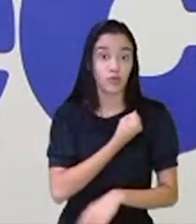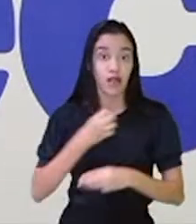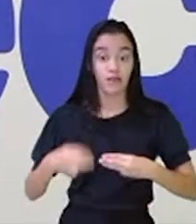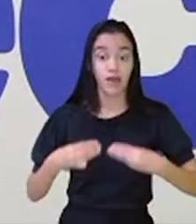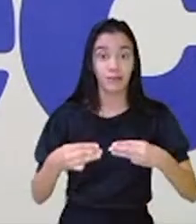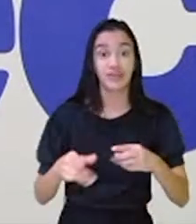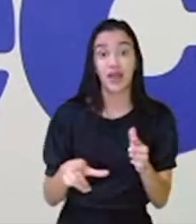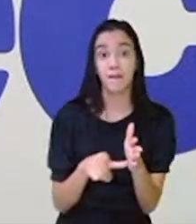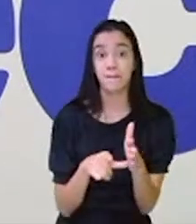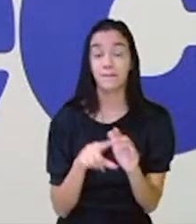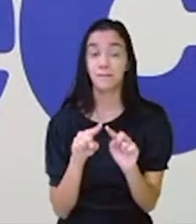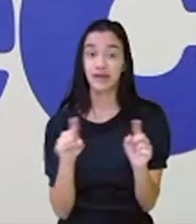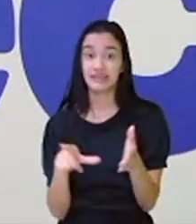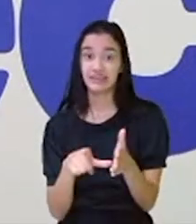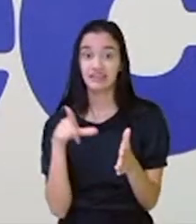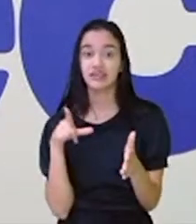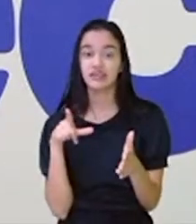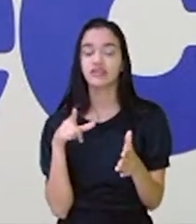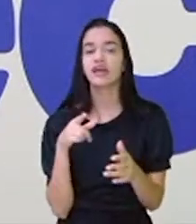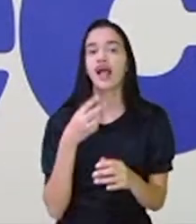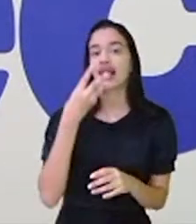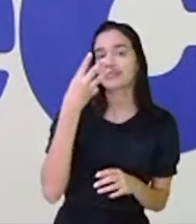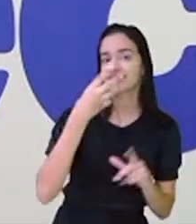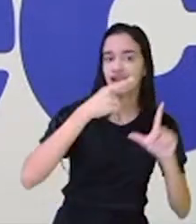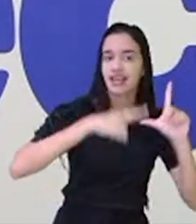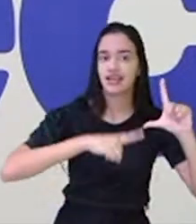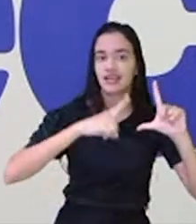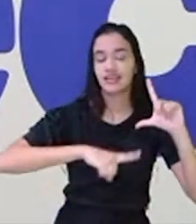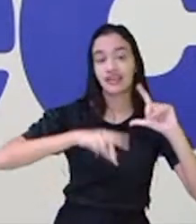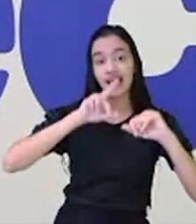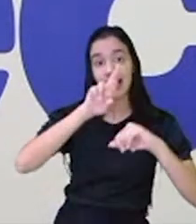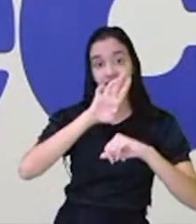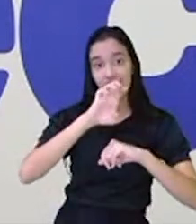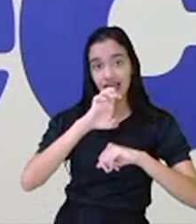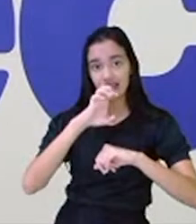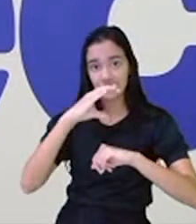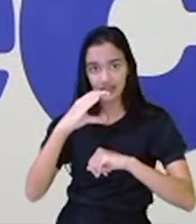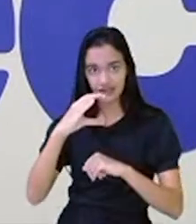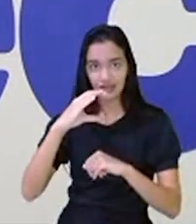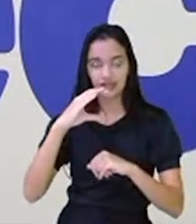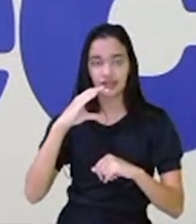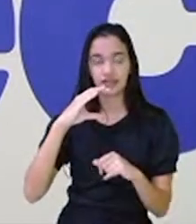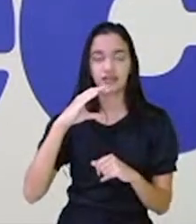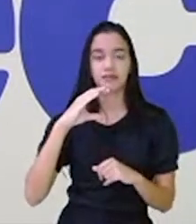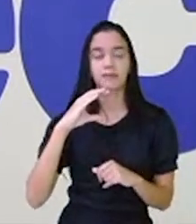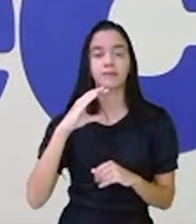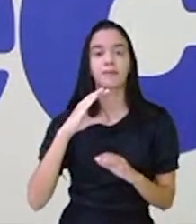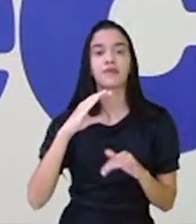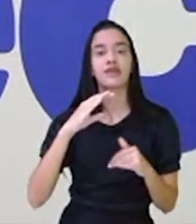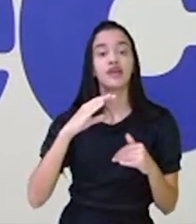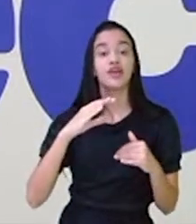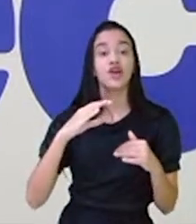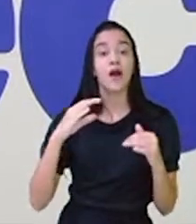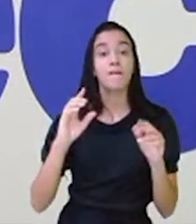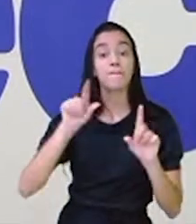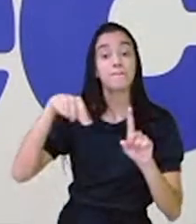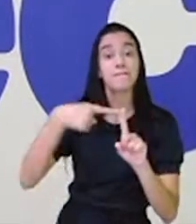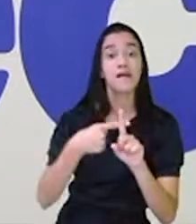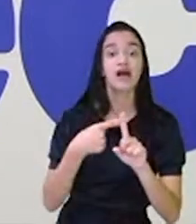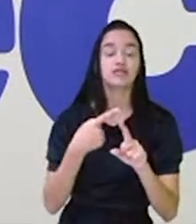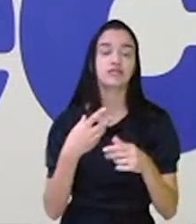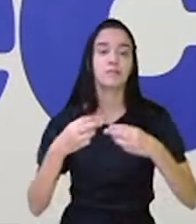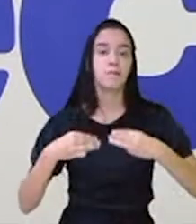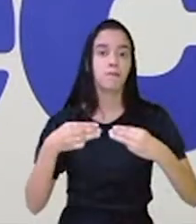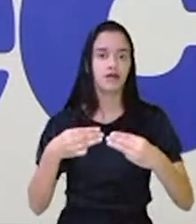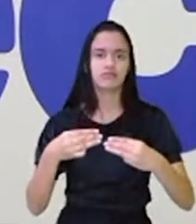que antes da matrícula, você coloca as três letrinhas REC, REC e a sua matrícula. E lá você vai ter